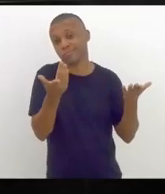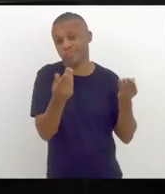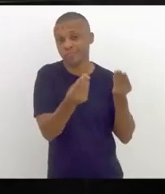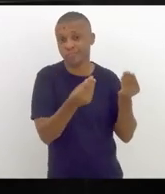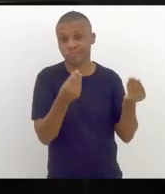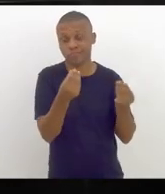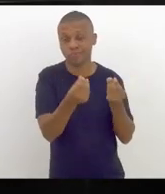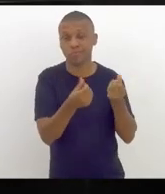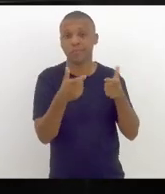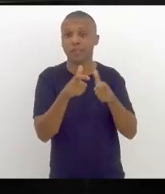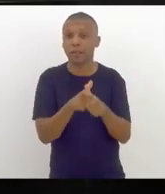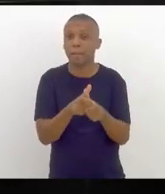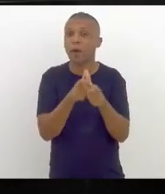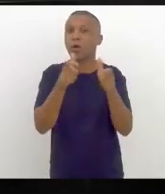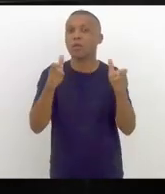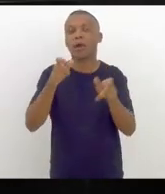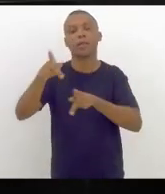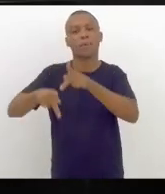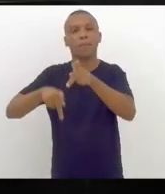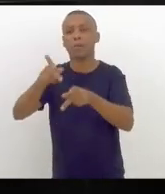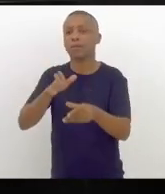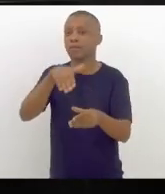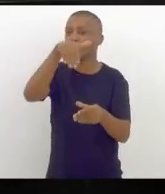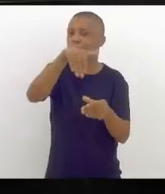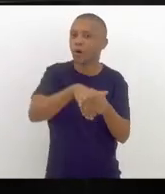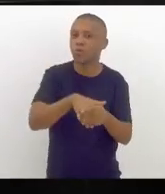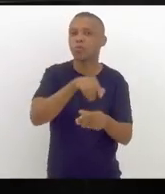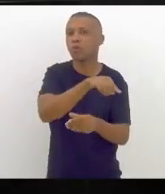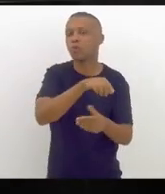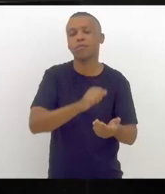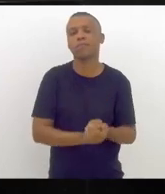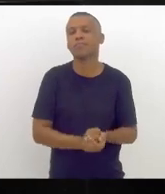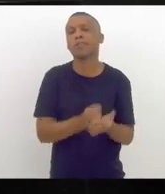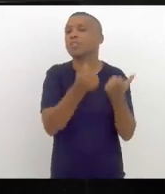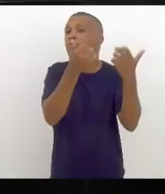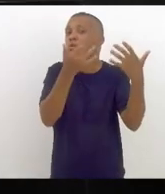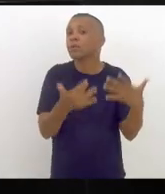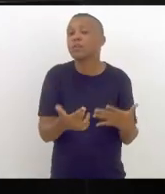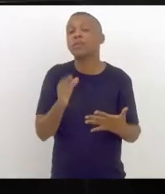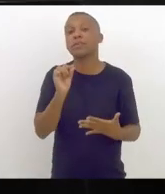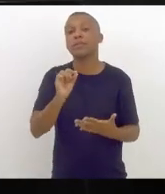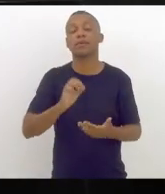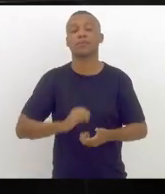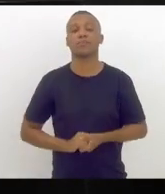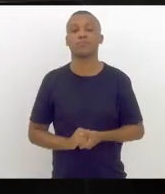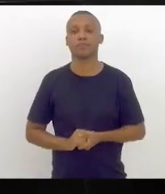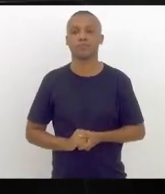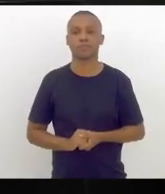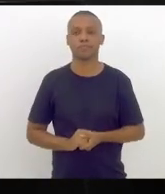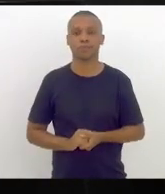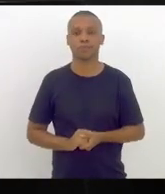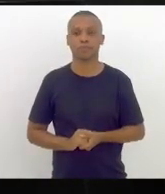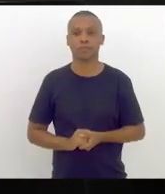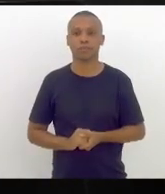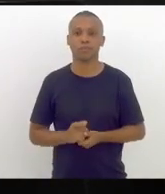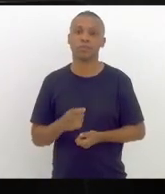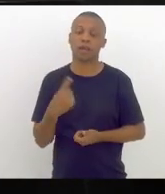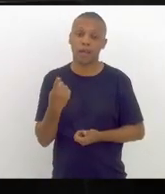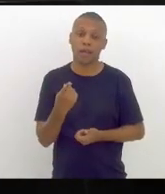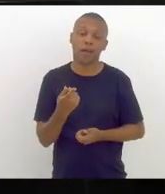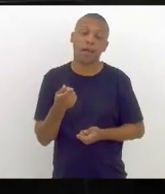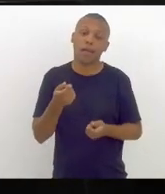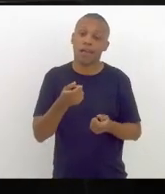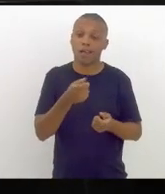eleitorado, dizendo que deveria retornar ao Palácio do